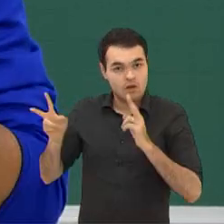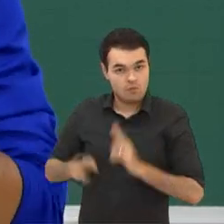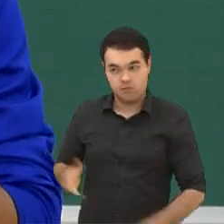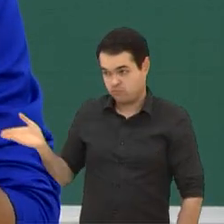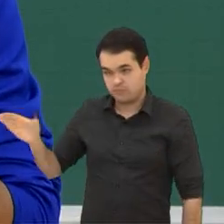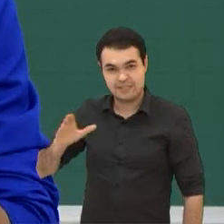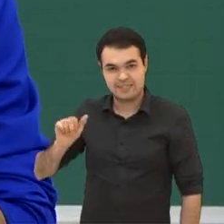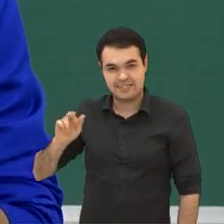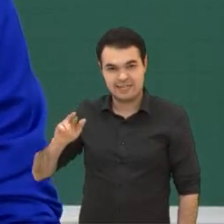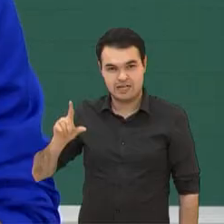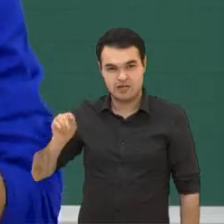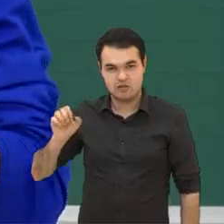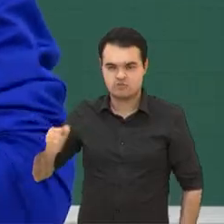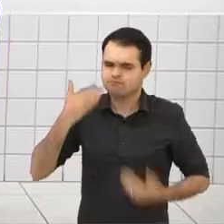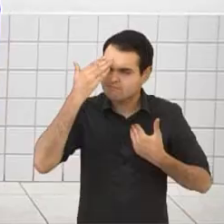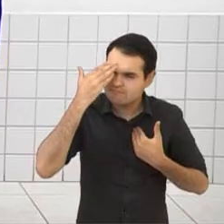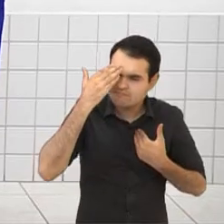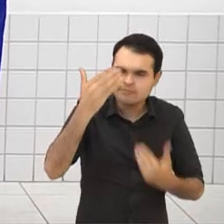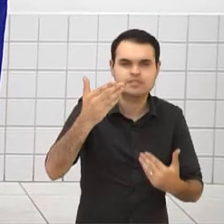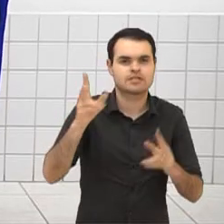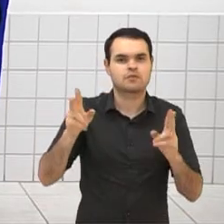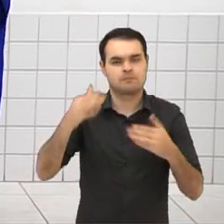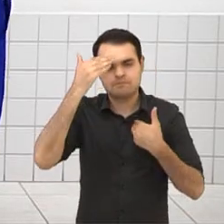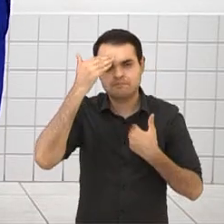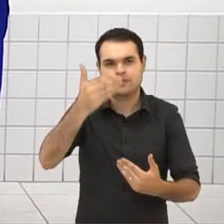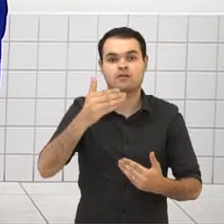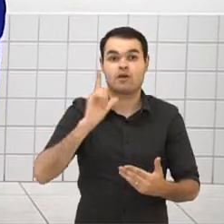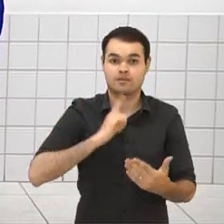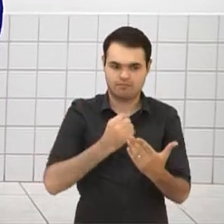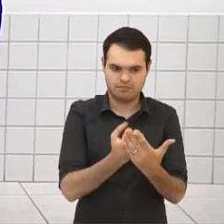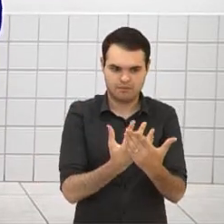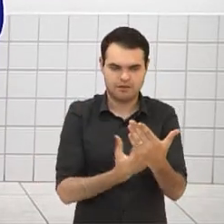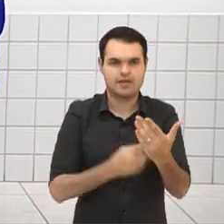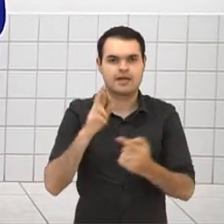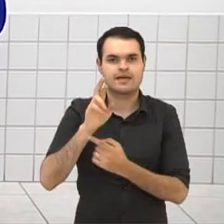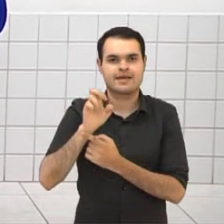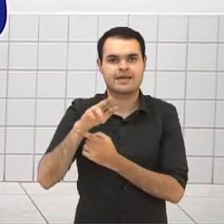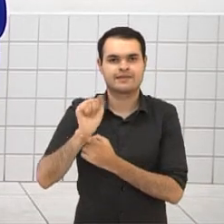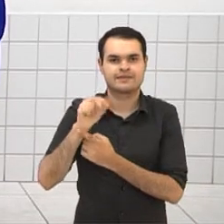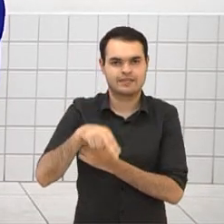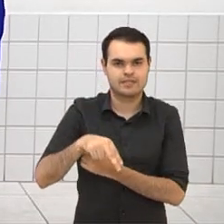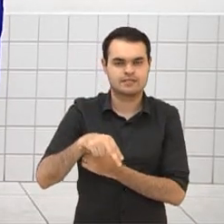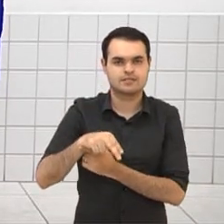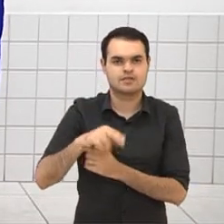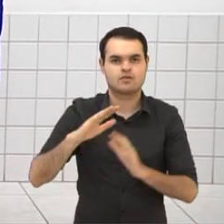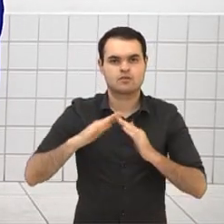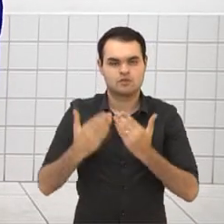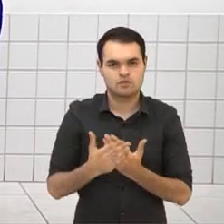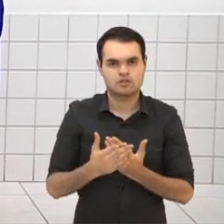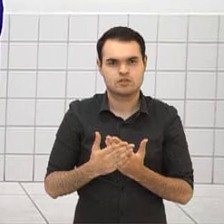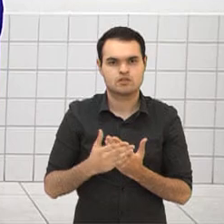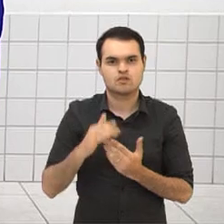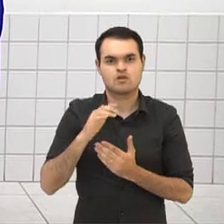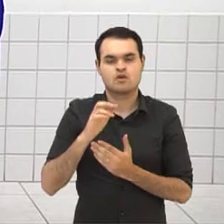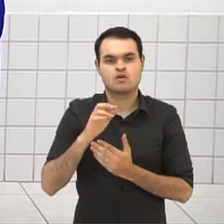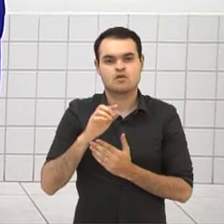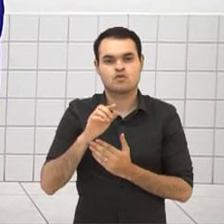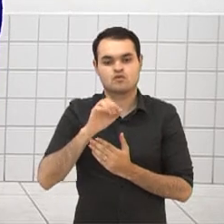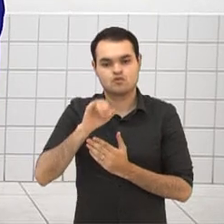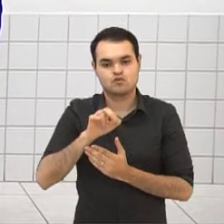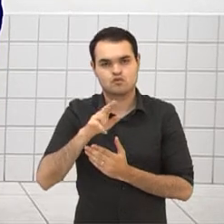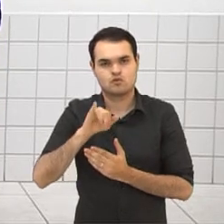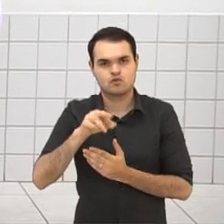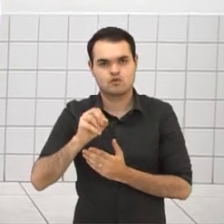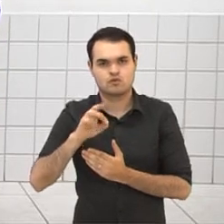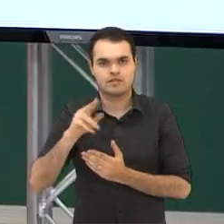disse, thank you so much. Olha, já temos uma galera aqui, hein? Olha, o Renan Carlos de Lima, do Colégio Estadual Roberto Langer Júnior, do